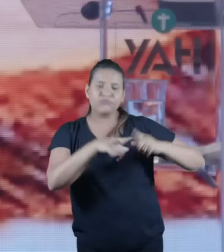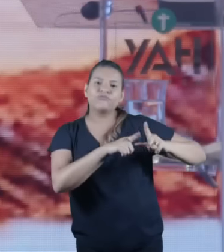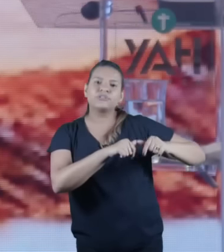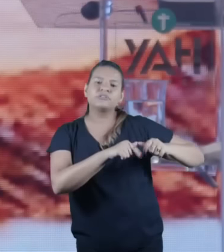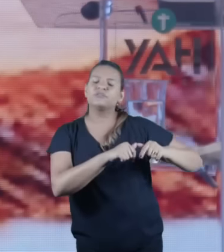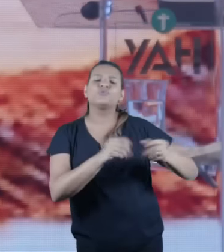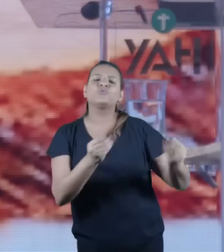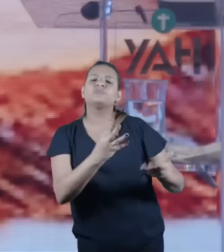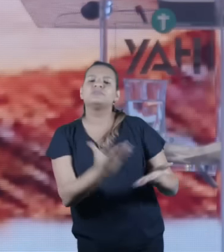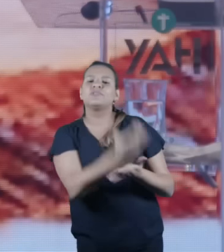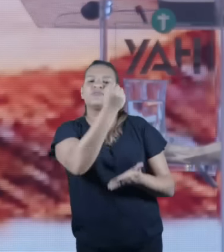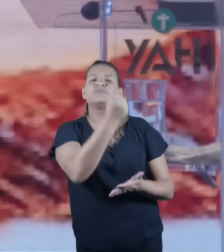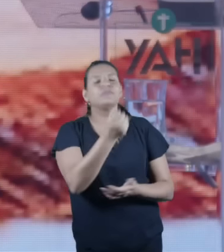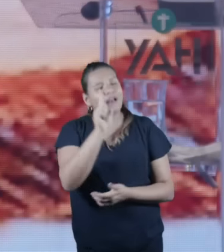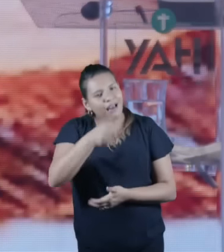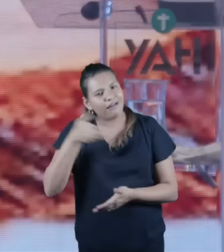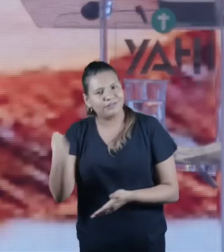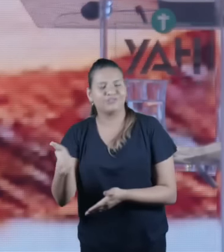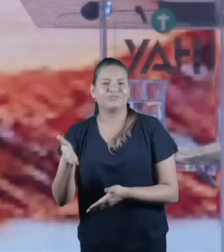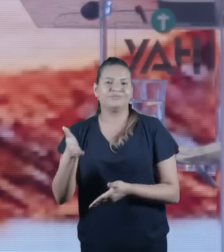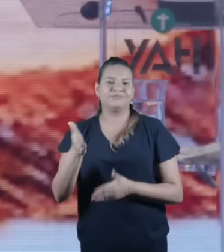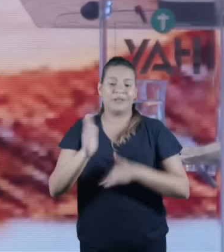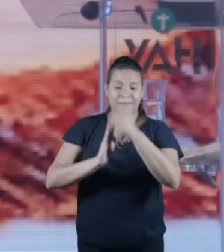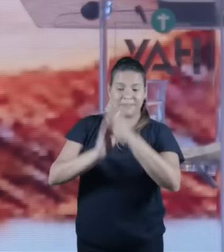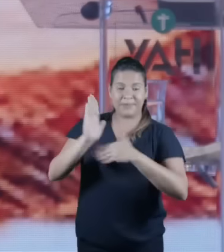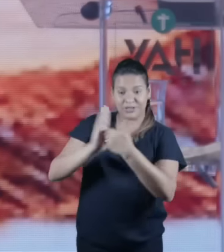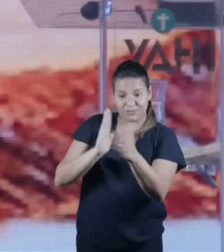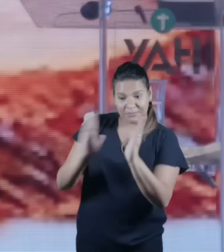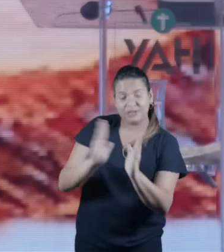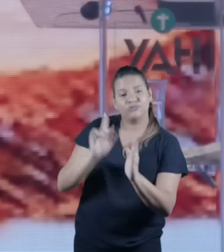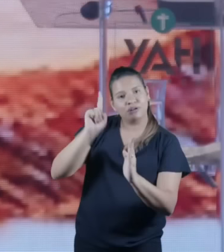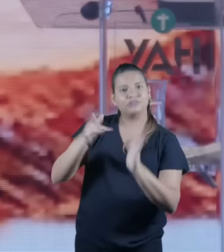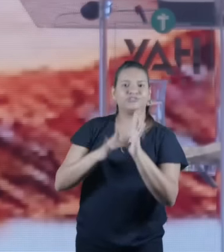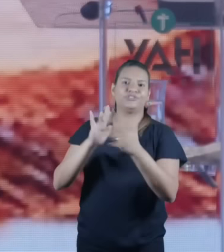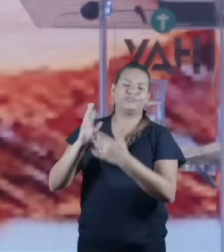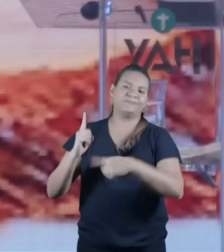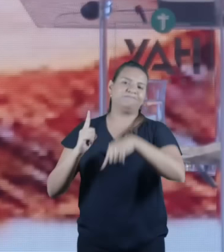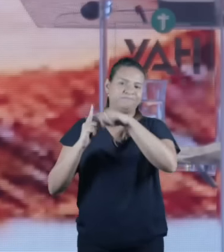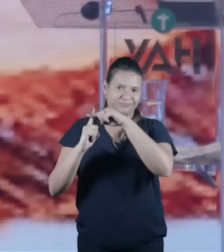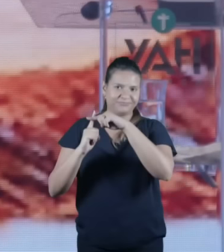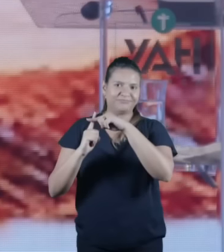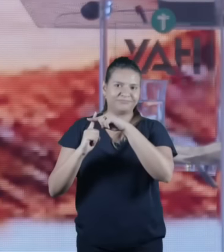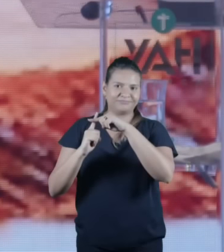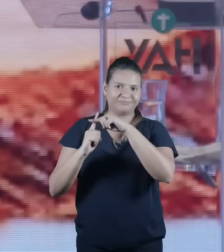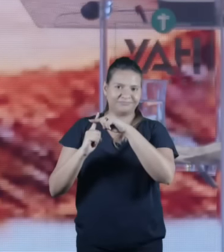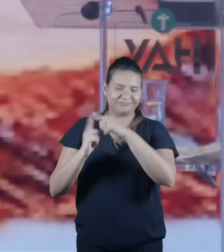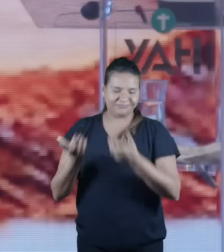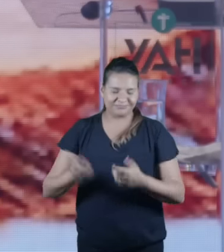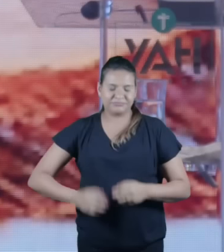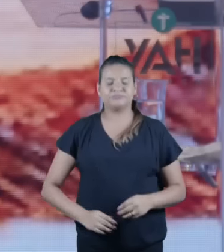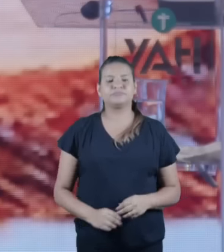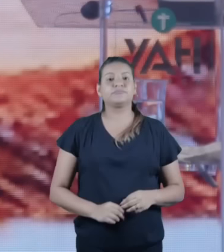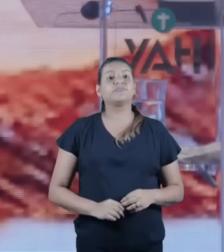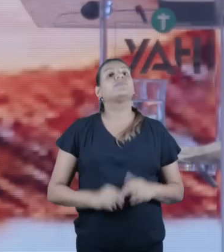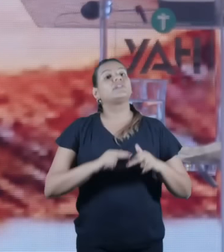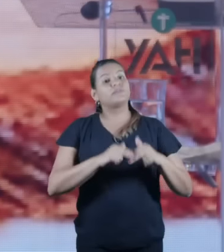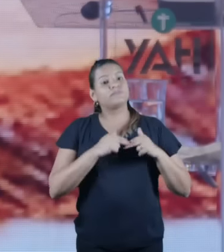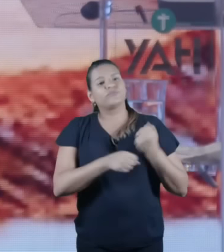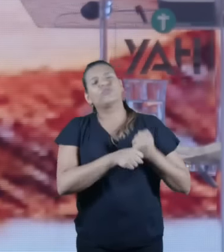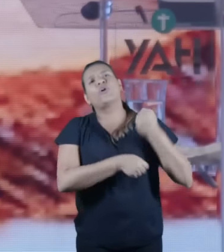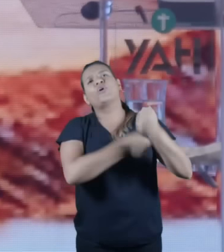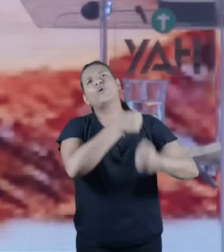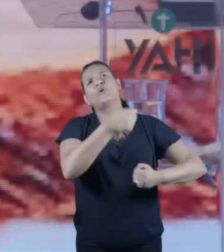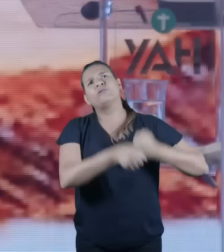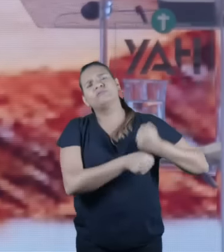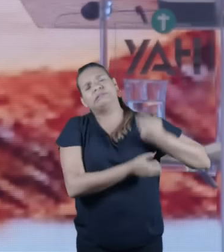e isso se relembra até os dias de hoje na casa de judeus uma vez por ano mas todo o tempo na casa